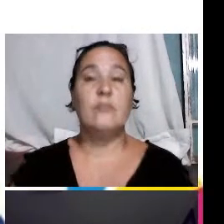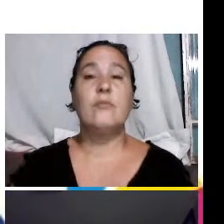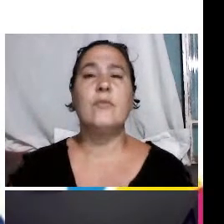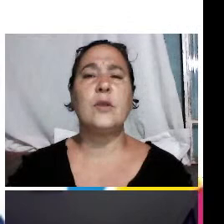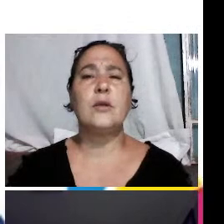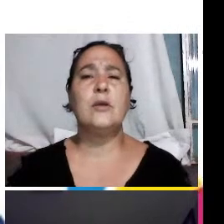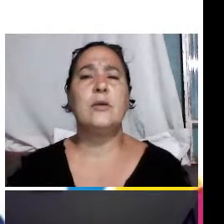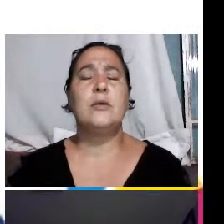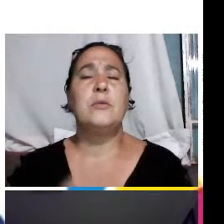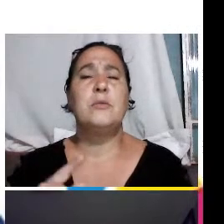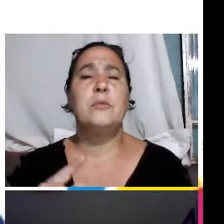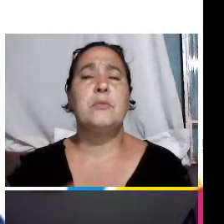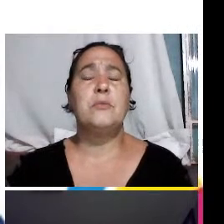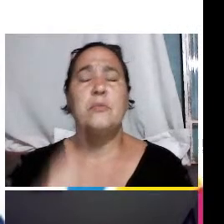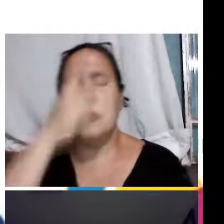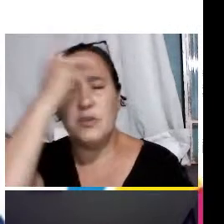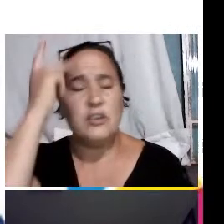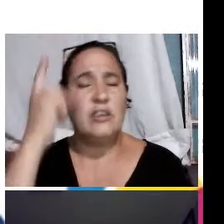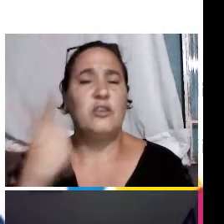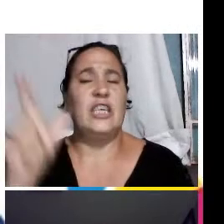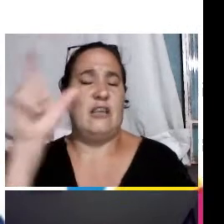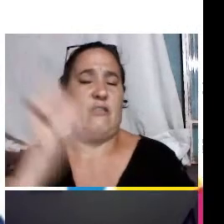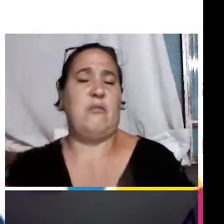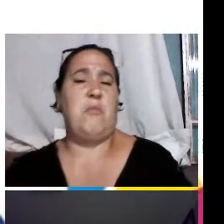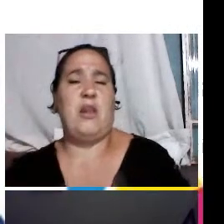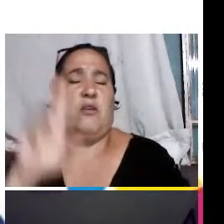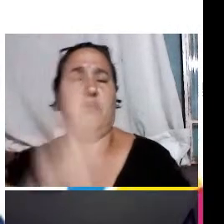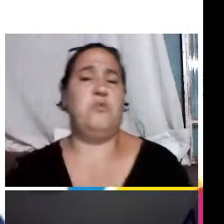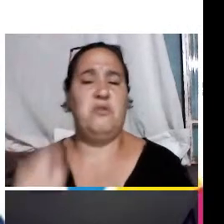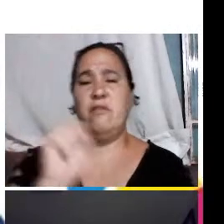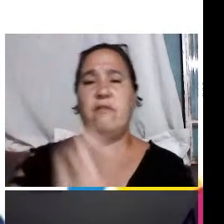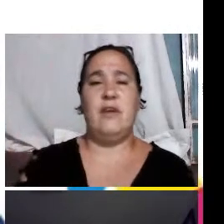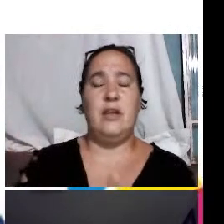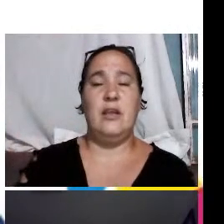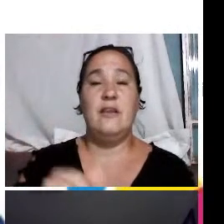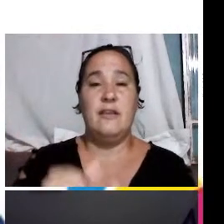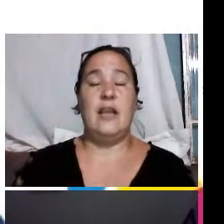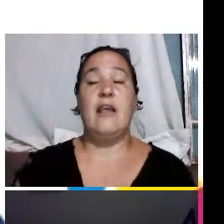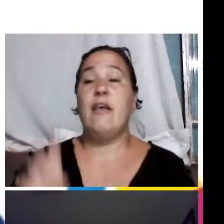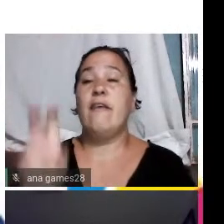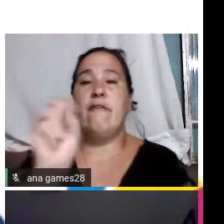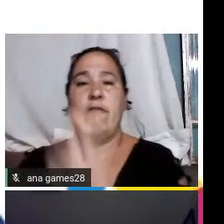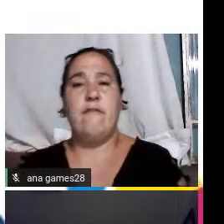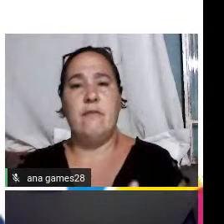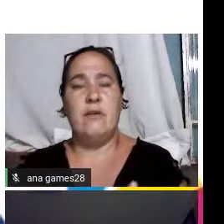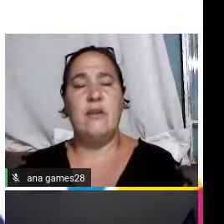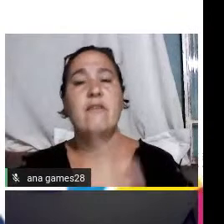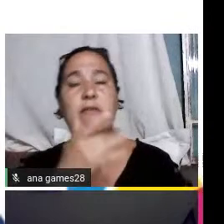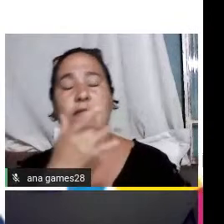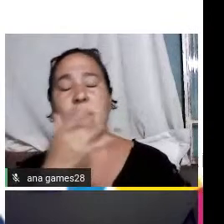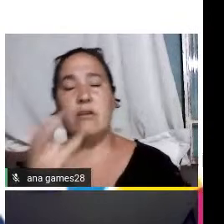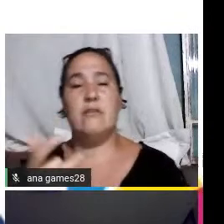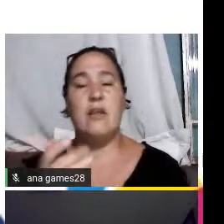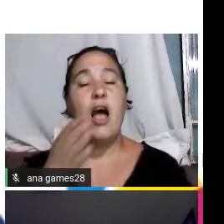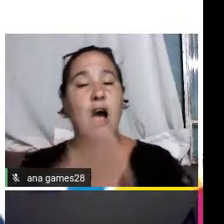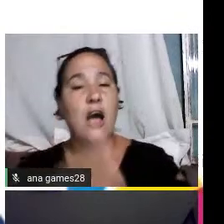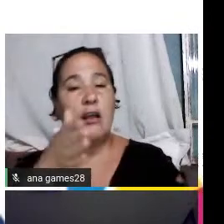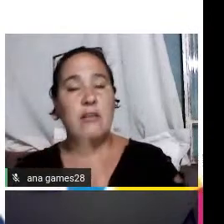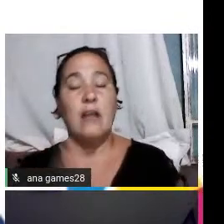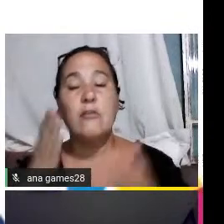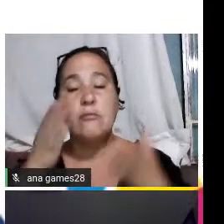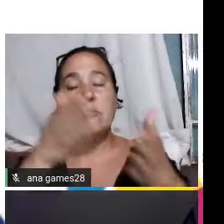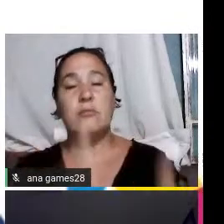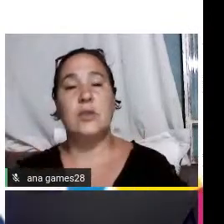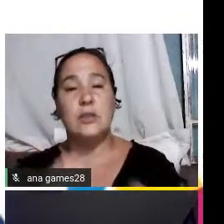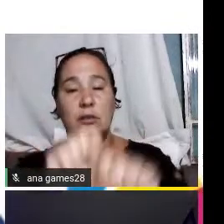pessoas que não possuem o cartão ou autorização para o uso de vagas estarem usando essas vagas e facilitar o acesso a essas vagas especiais